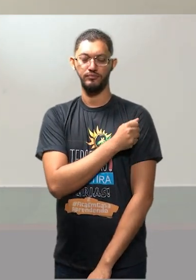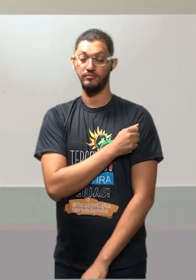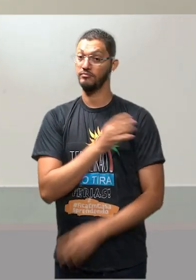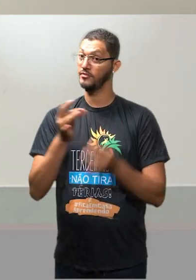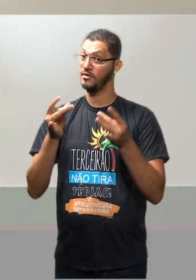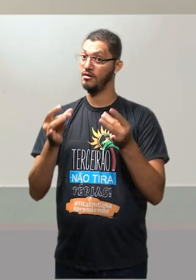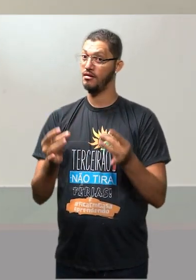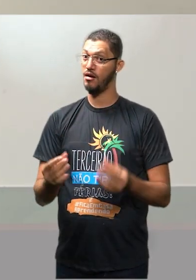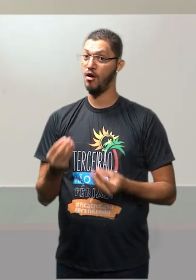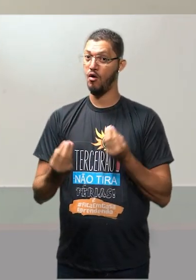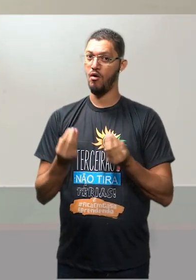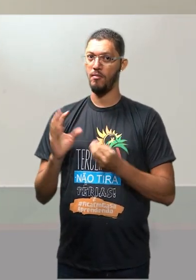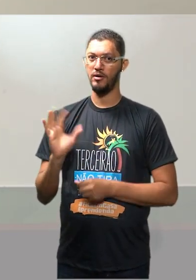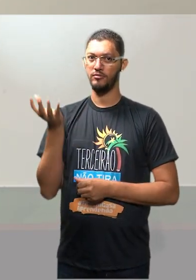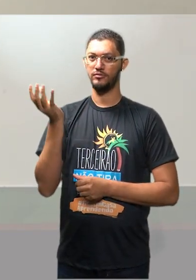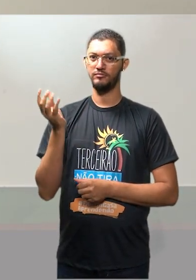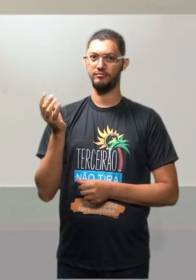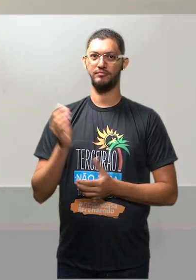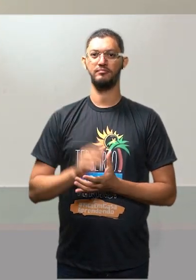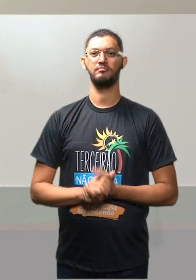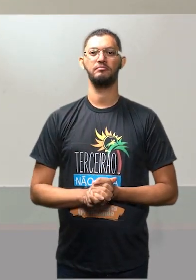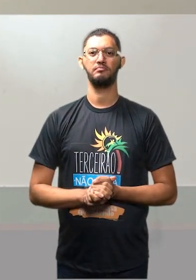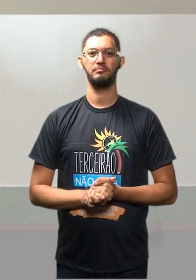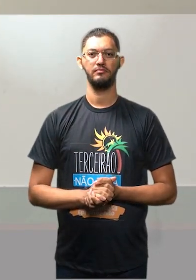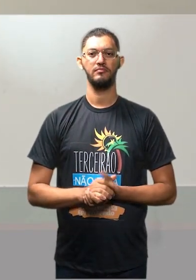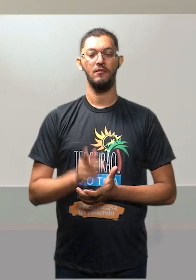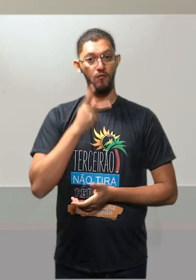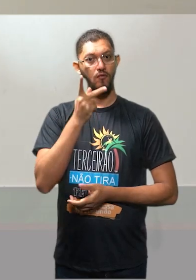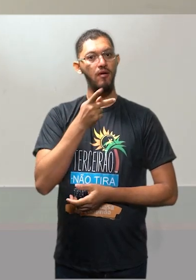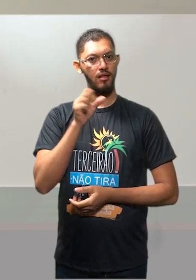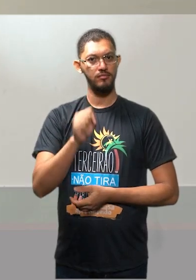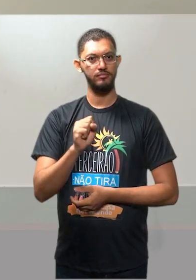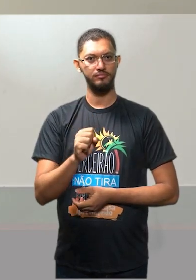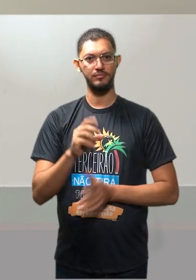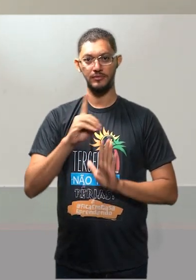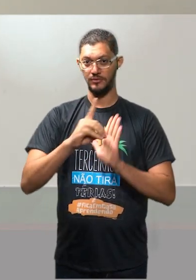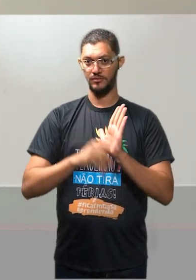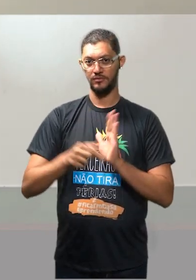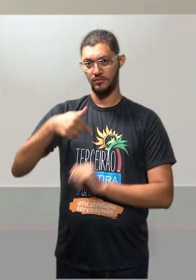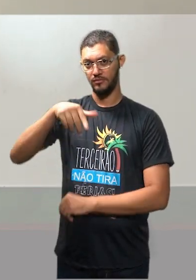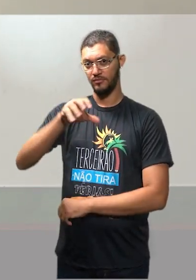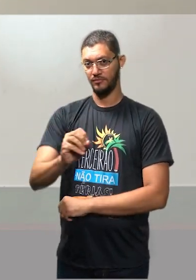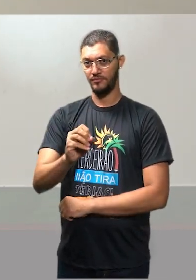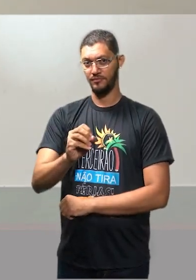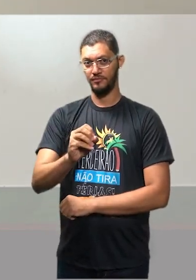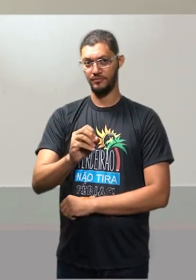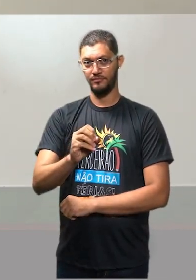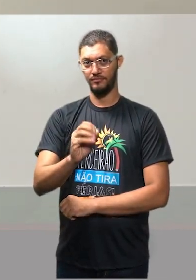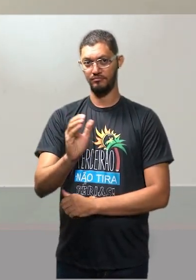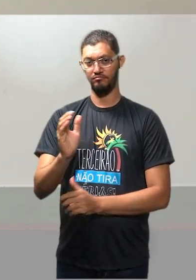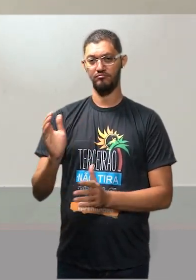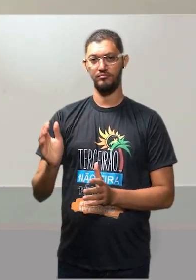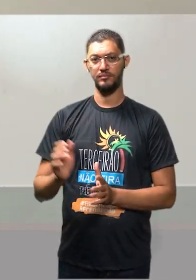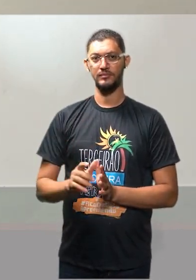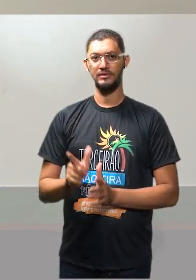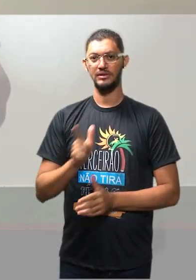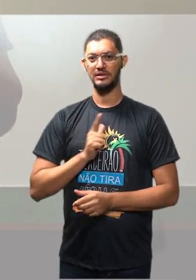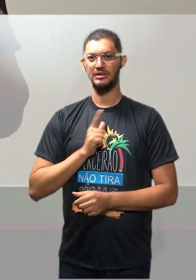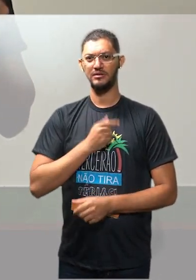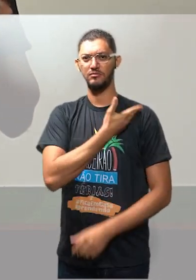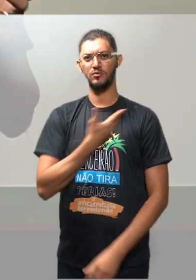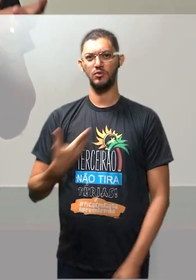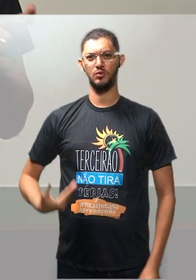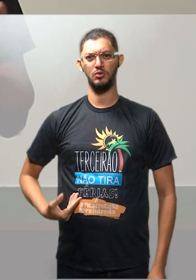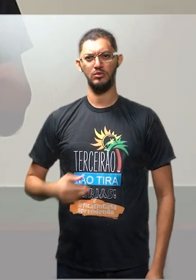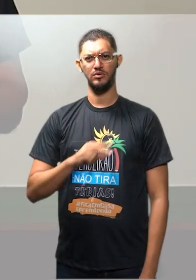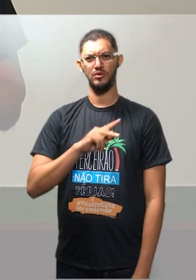detalhe. Isso aconteceu aqui. Eu vou dizer mesmo que eu sou eu desse. Na década de 70, pra lá, nós tivemos um governo